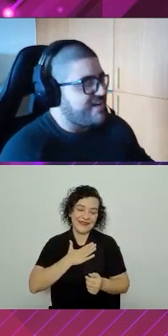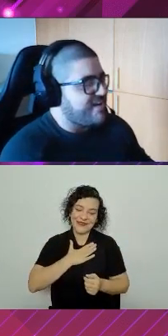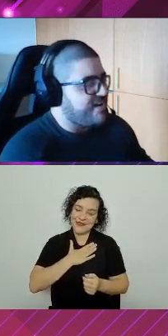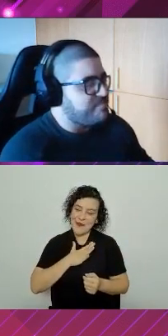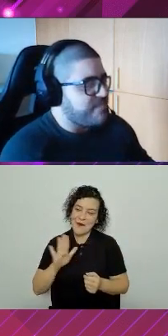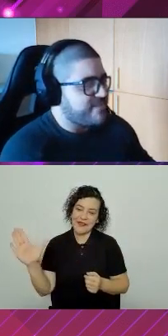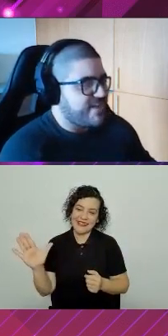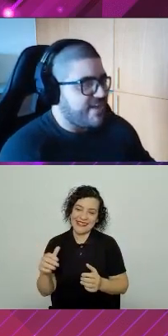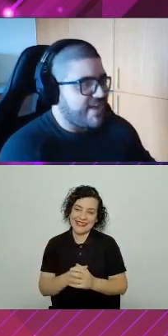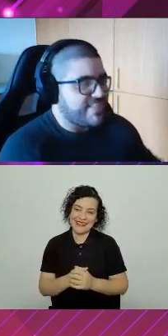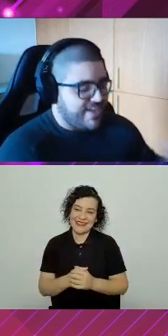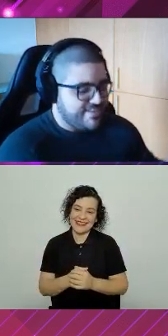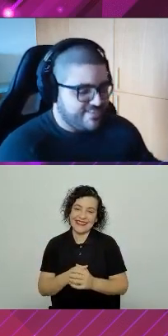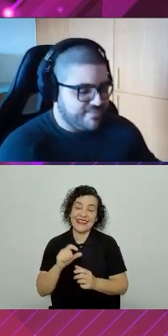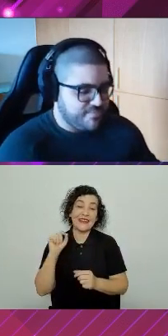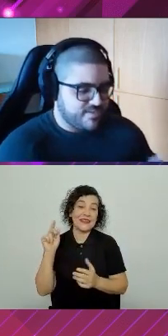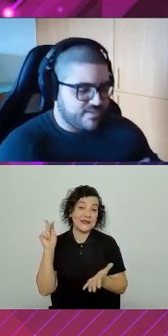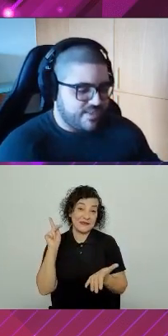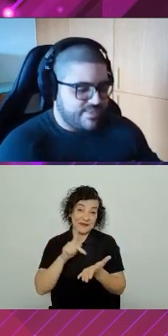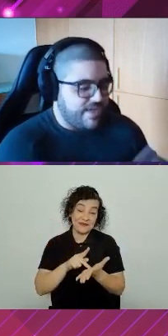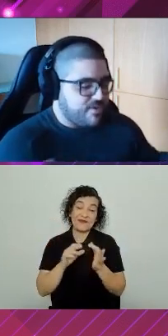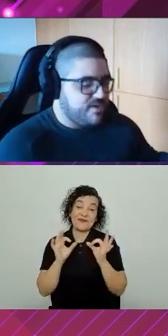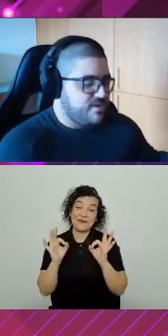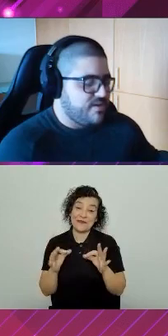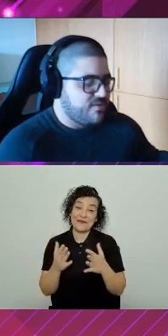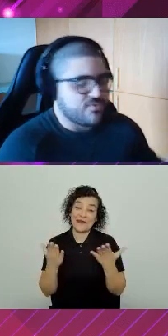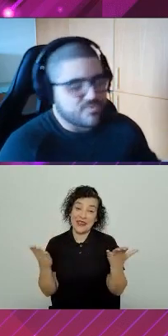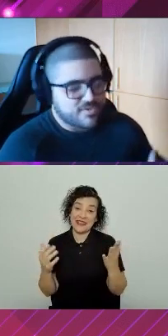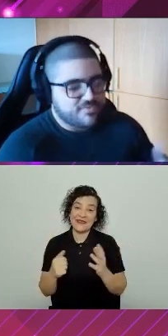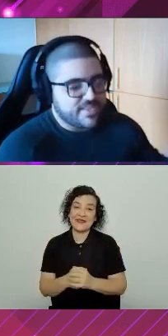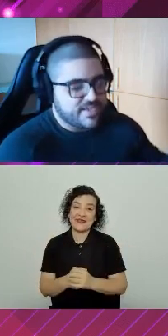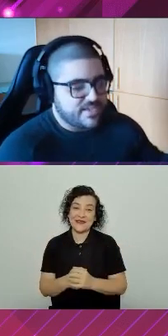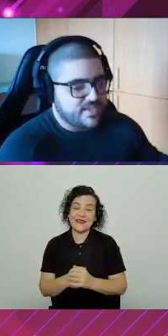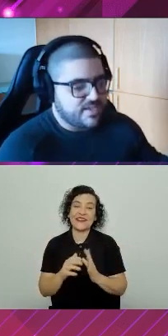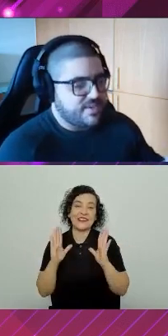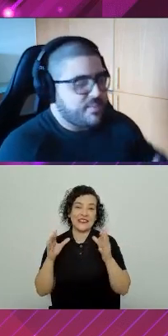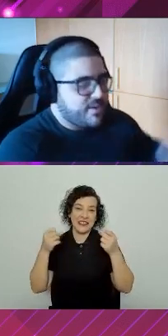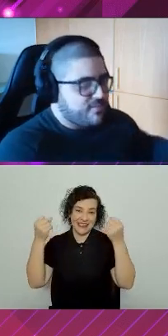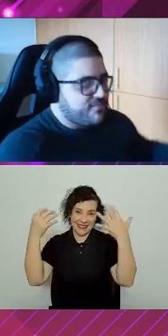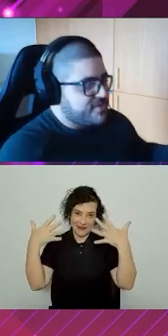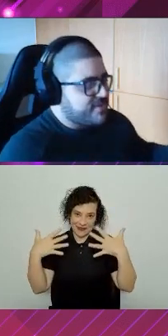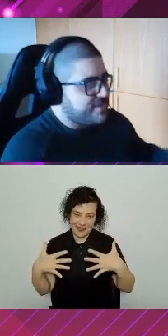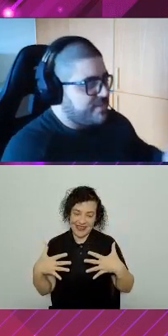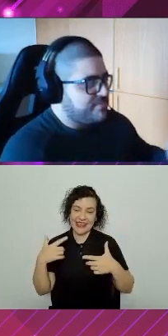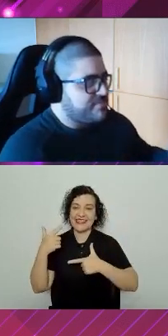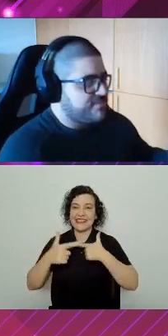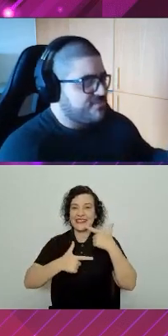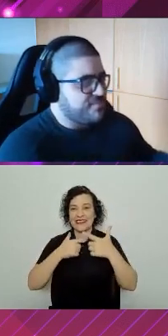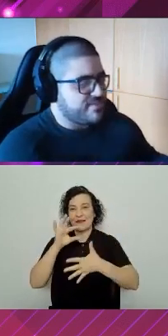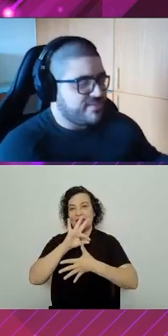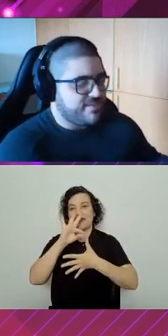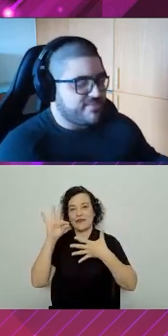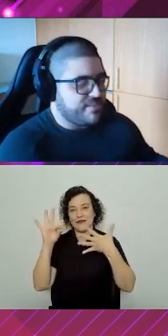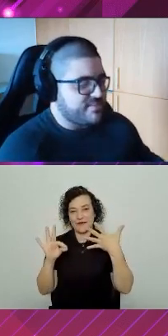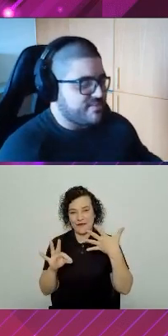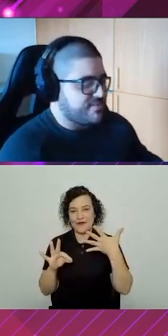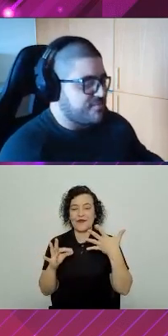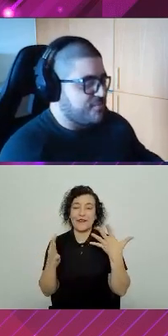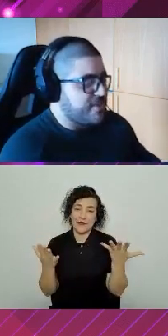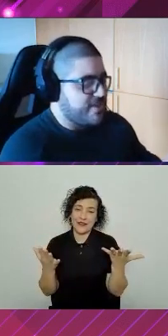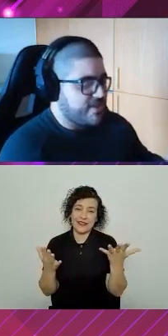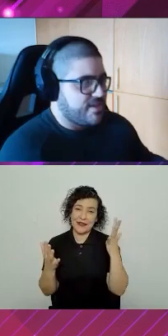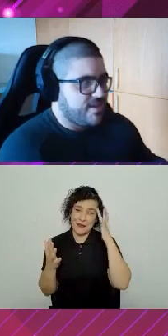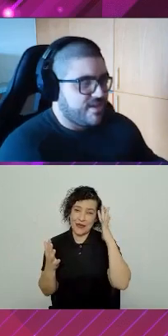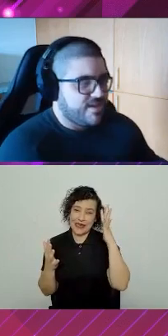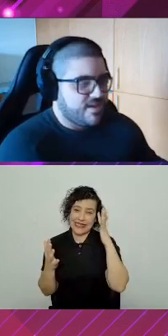parte da realidade, até agora, com tudo que eu falei aqui, quem trabalha com front-end, quem trabalha com desenvolvimento, deve estar pensando